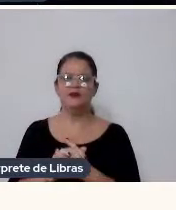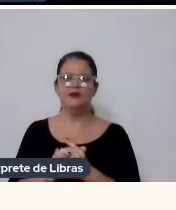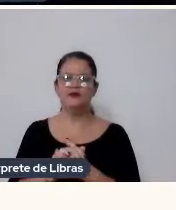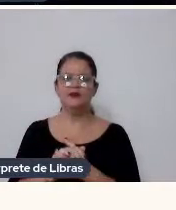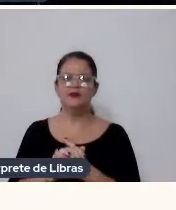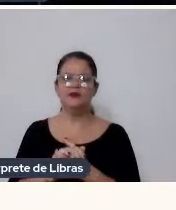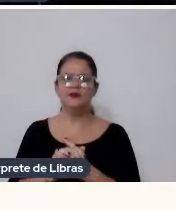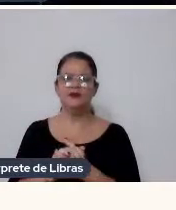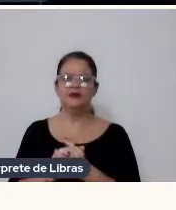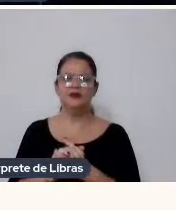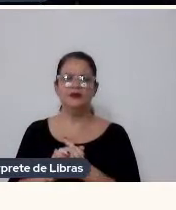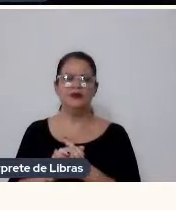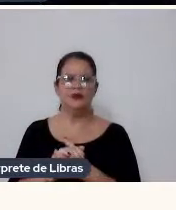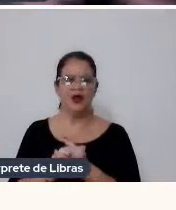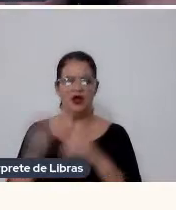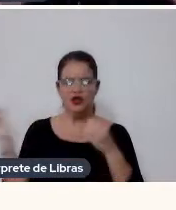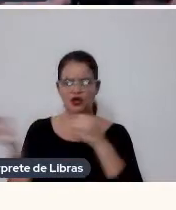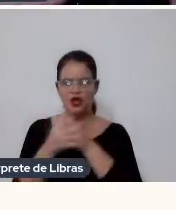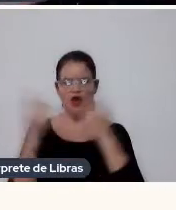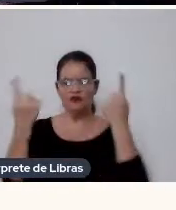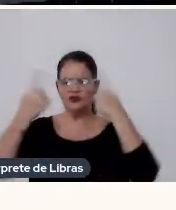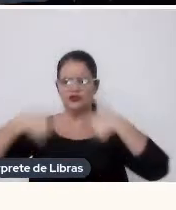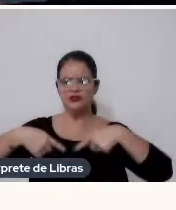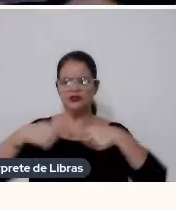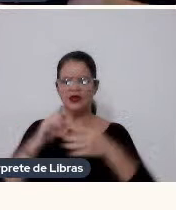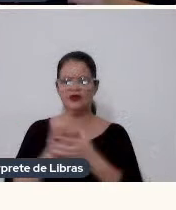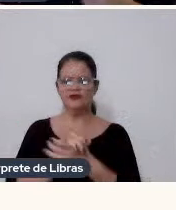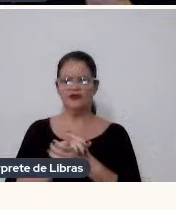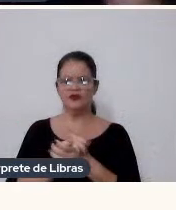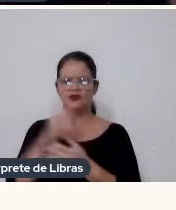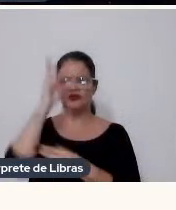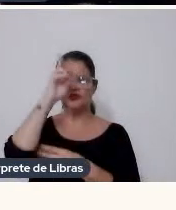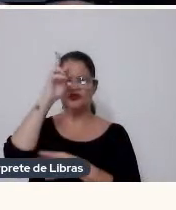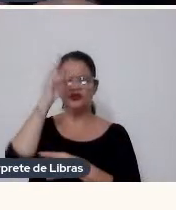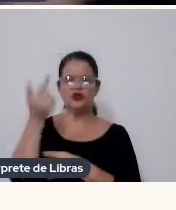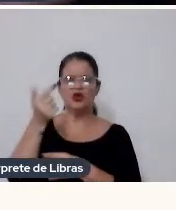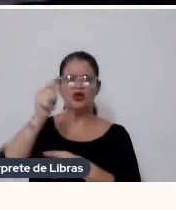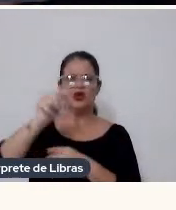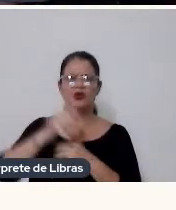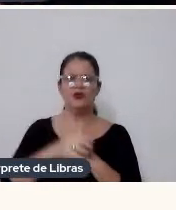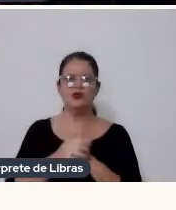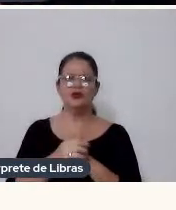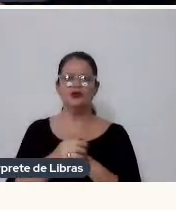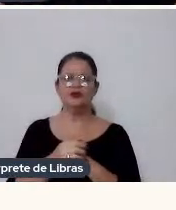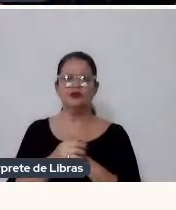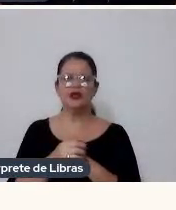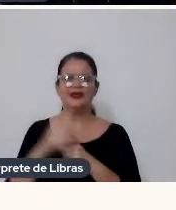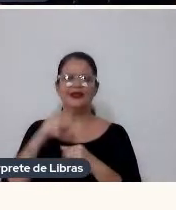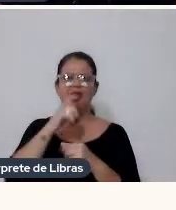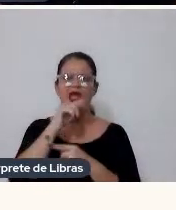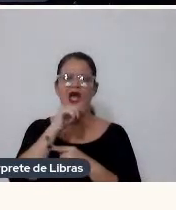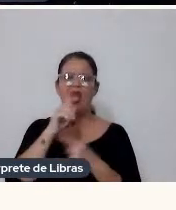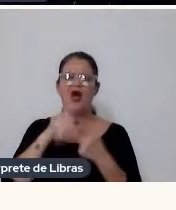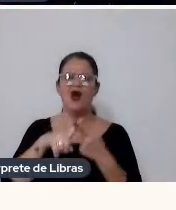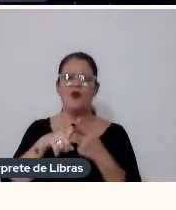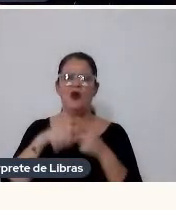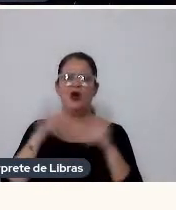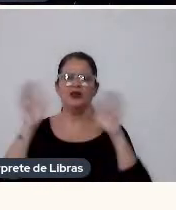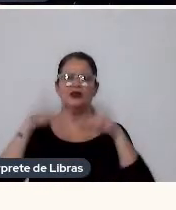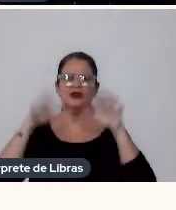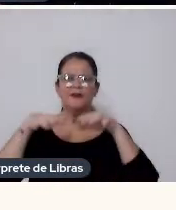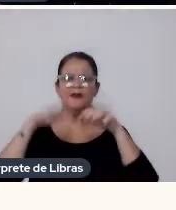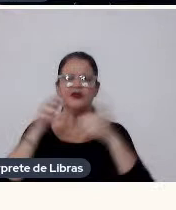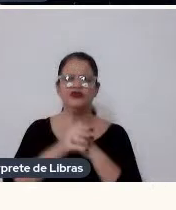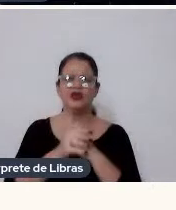Novos desafios Para fazer Claro que é uma outra história Mas tem muita água Muita tempestade E eu acho que vai ser uma